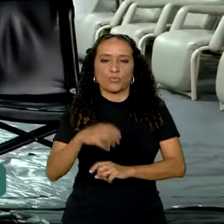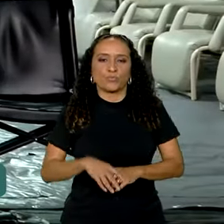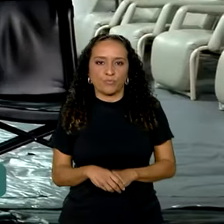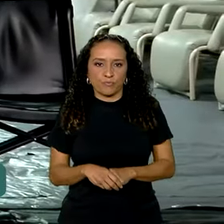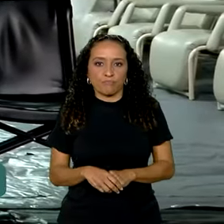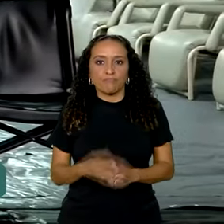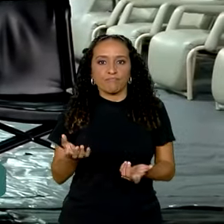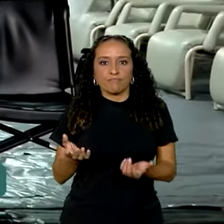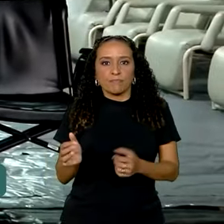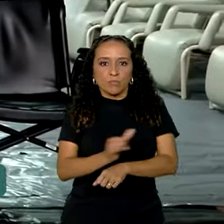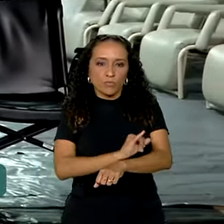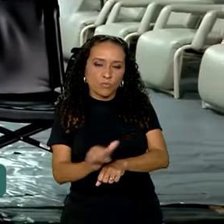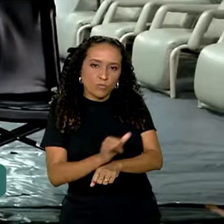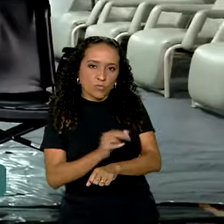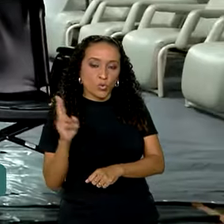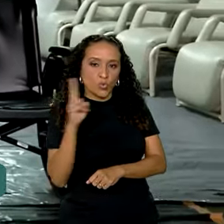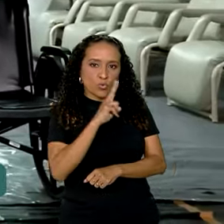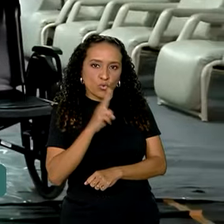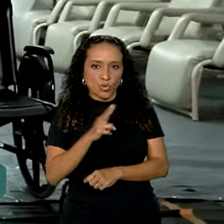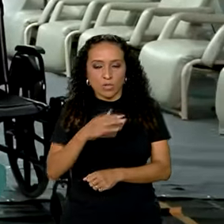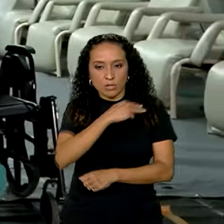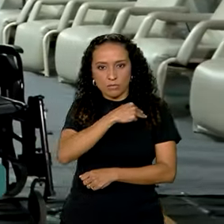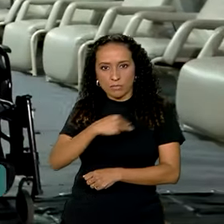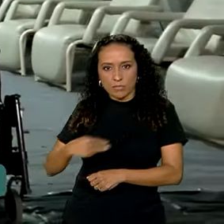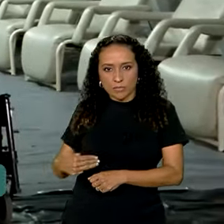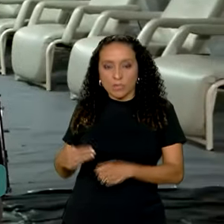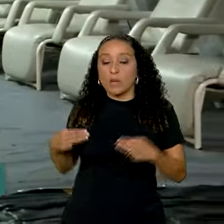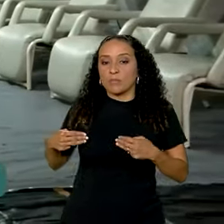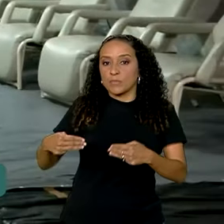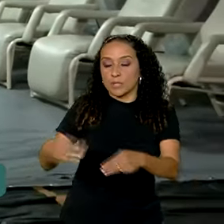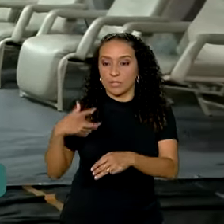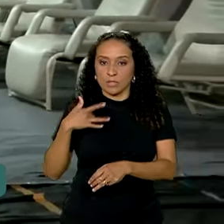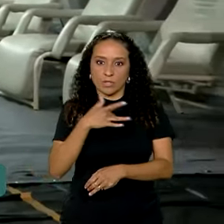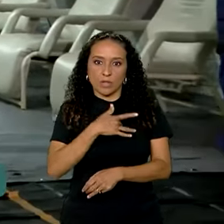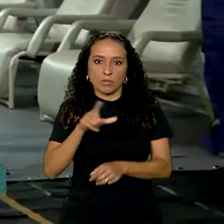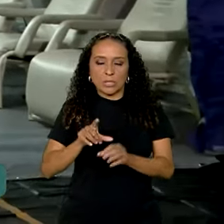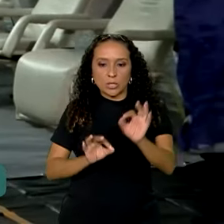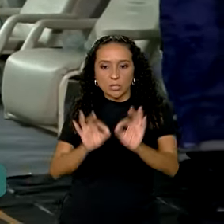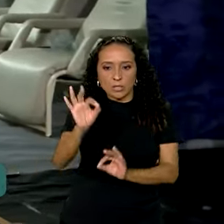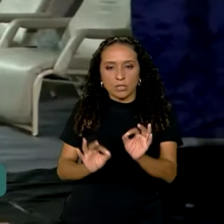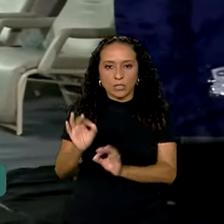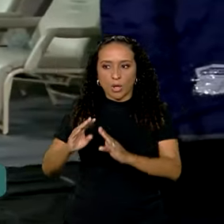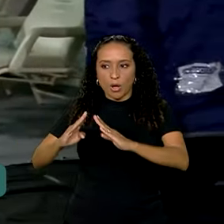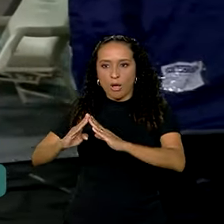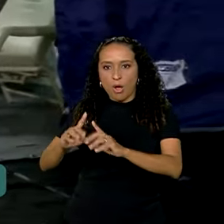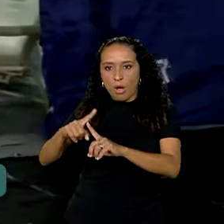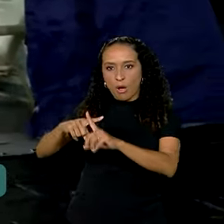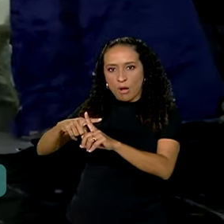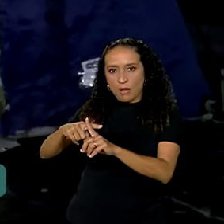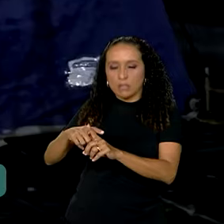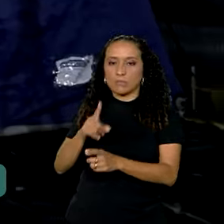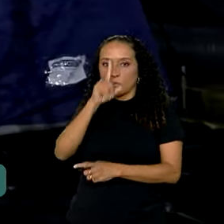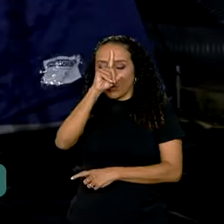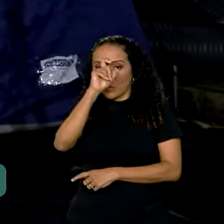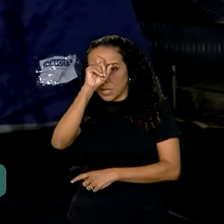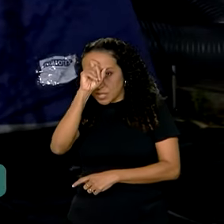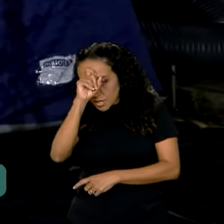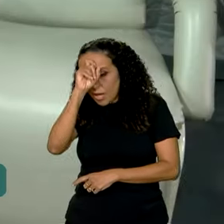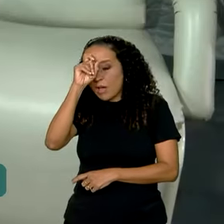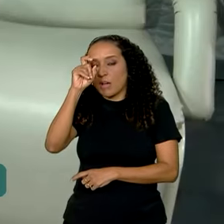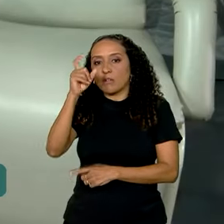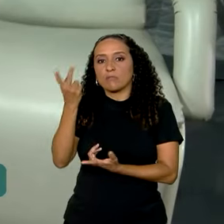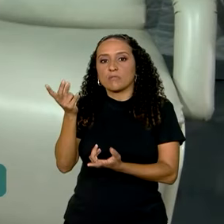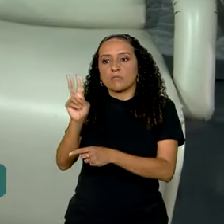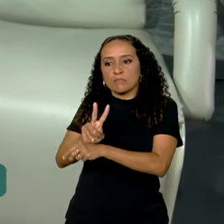Como medida emergencial, o Ministério da Saúde está montando hospitais de campanha como este em Porto